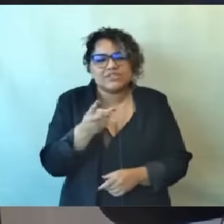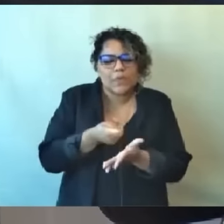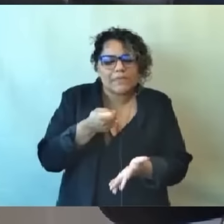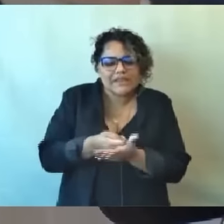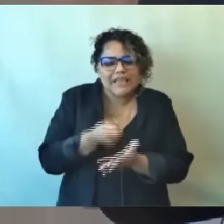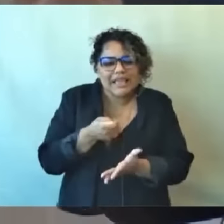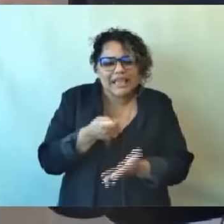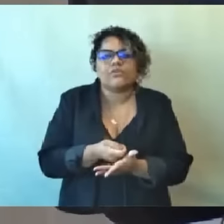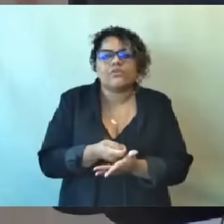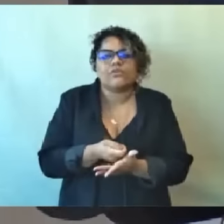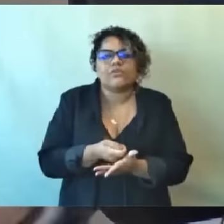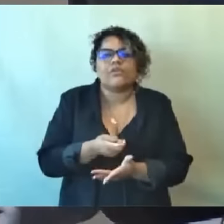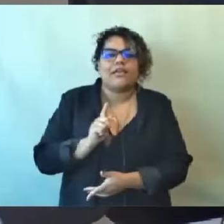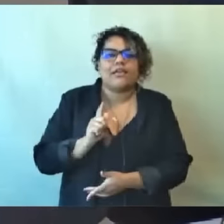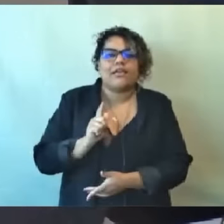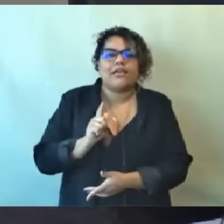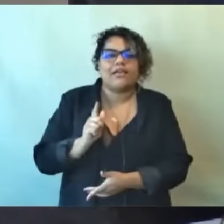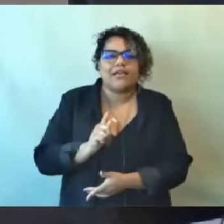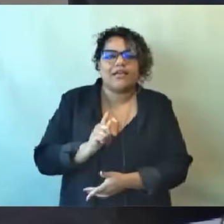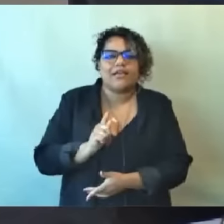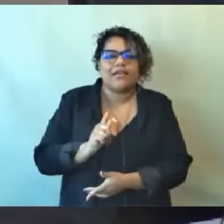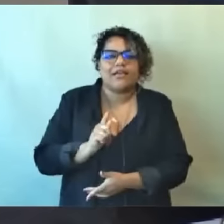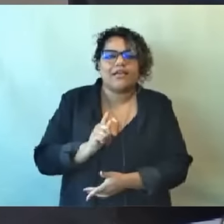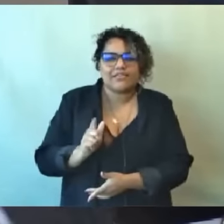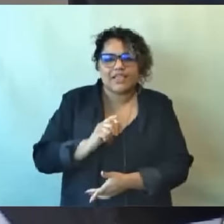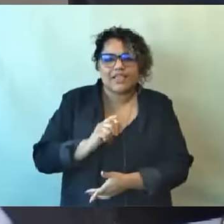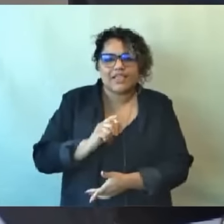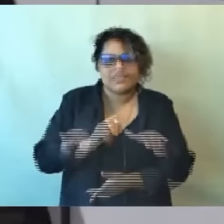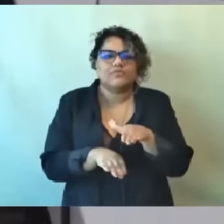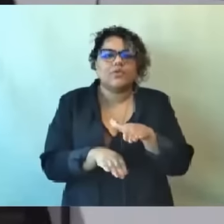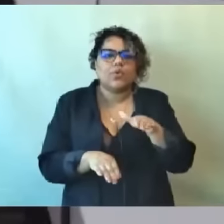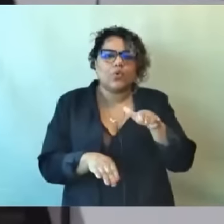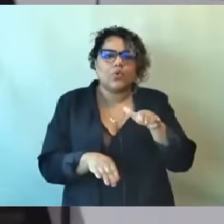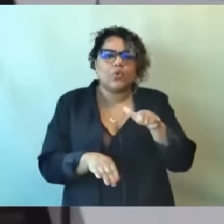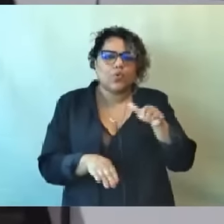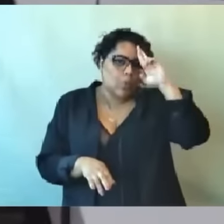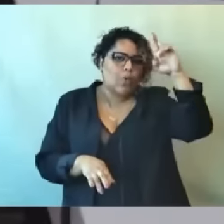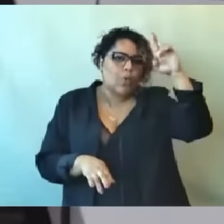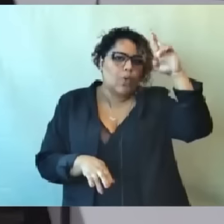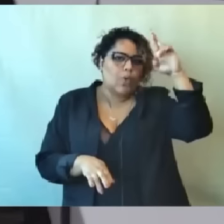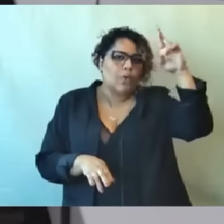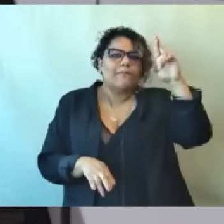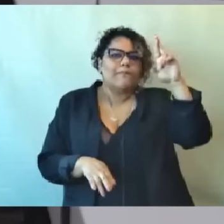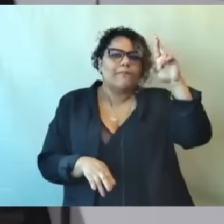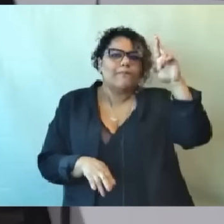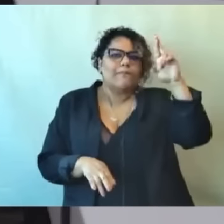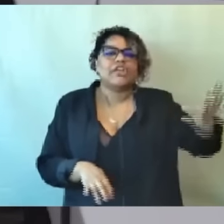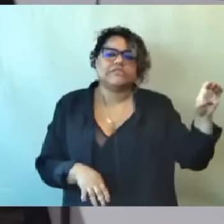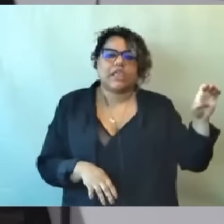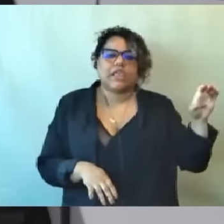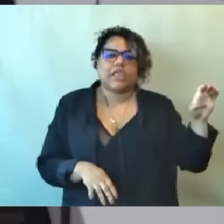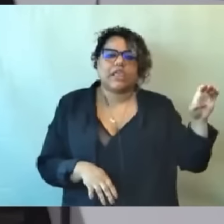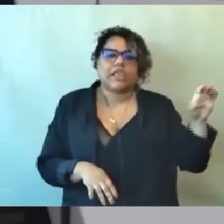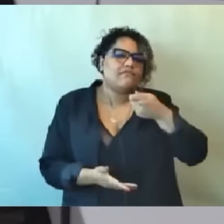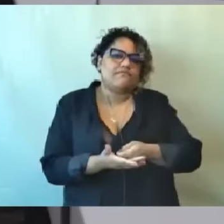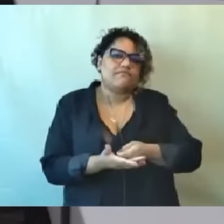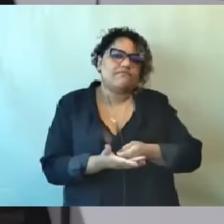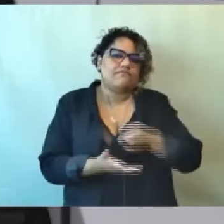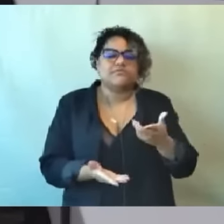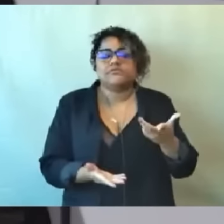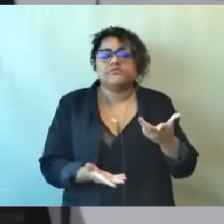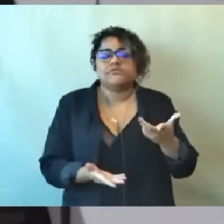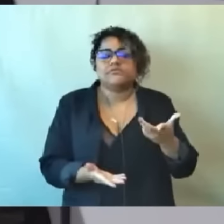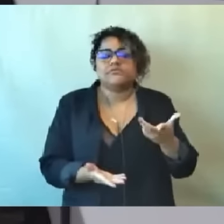esquerda fica falando, é insuportável. Vocês do PT parecem gostar da hipocrisia, Pedro.